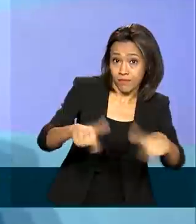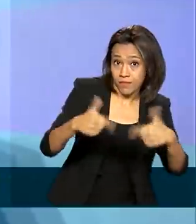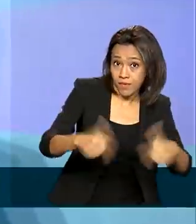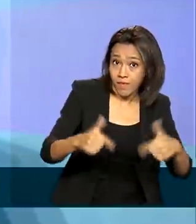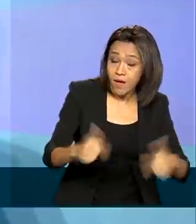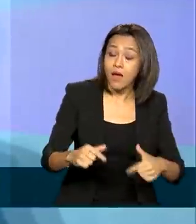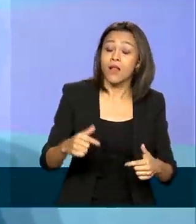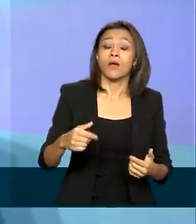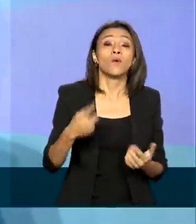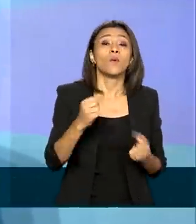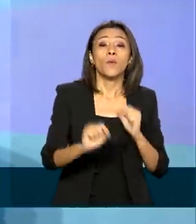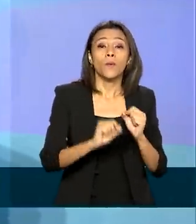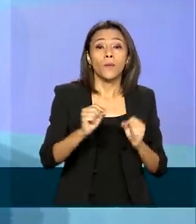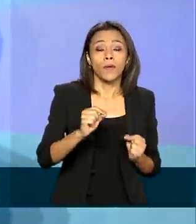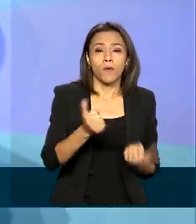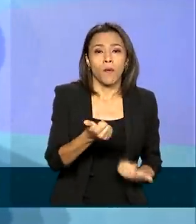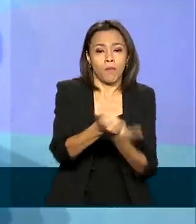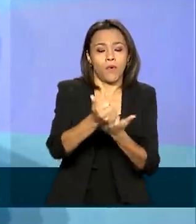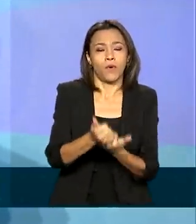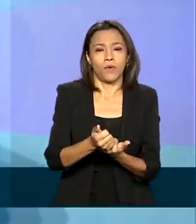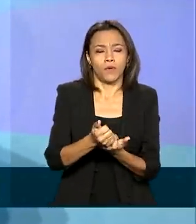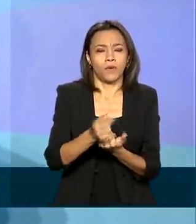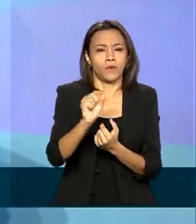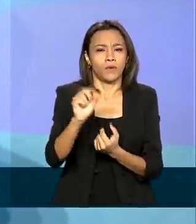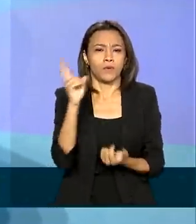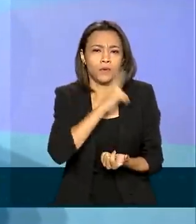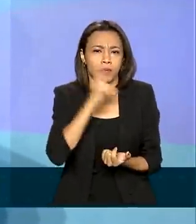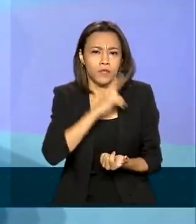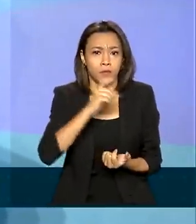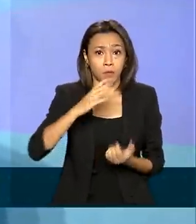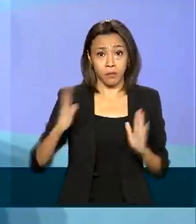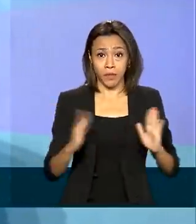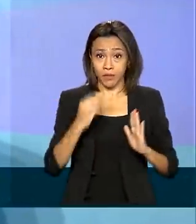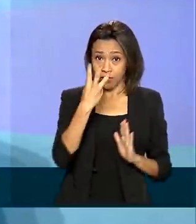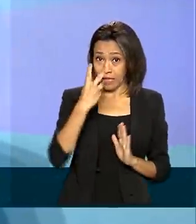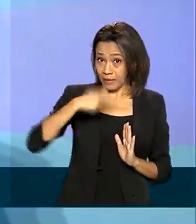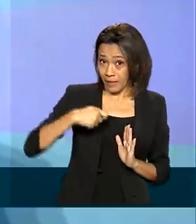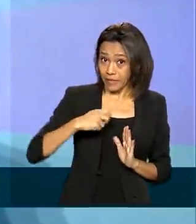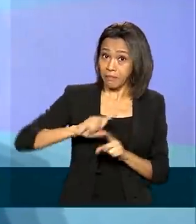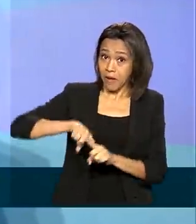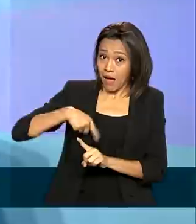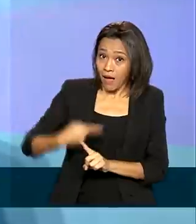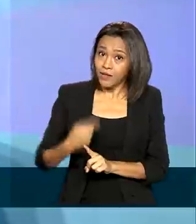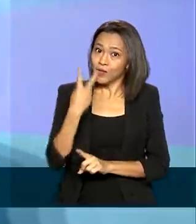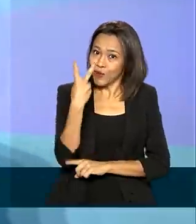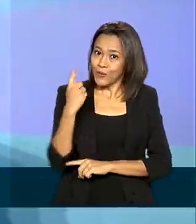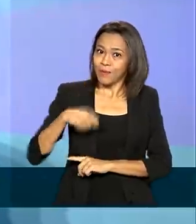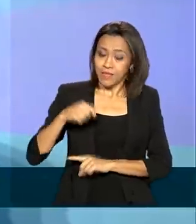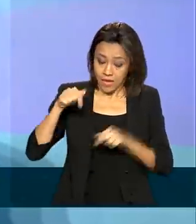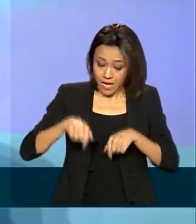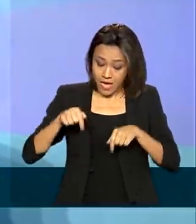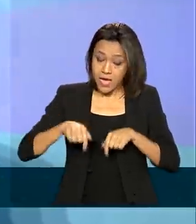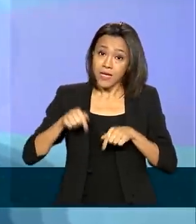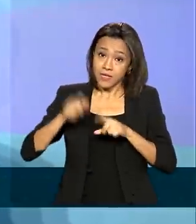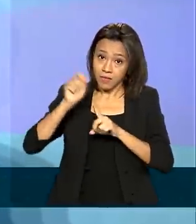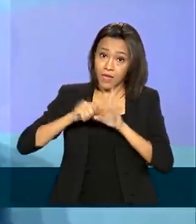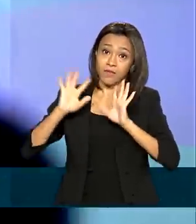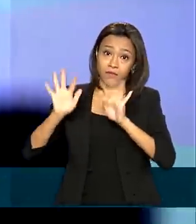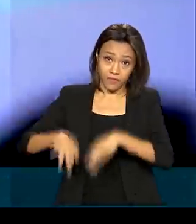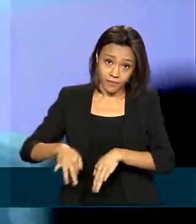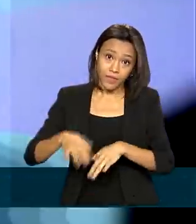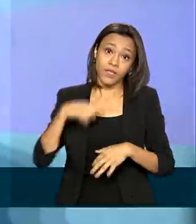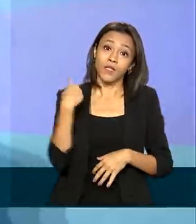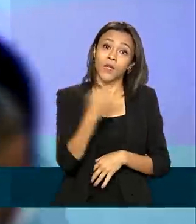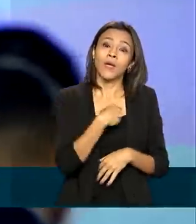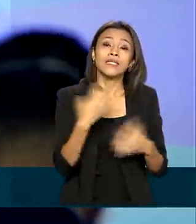auxílio emergencial por três meses, já prorrogamos mais dois, acaba esse mês e nós